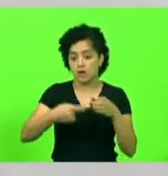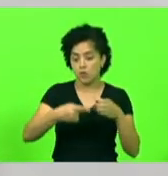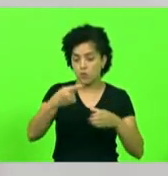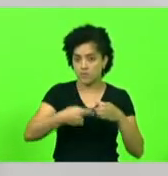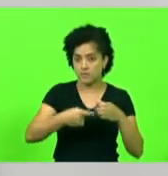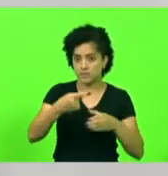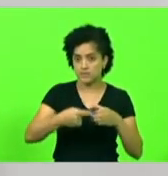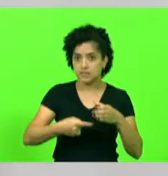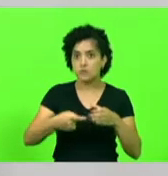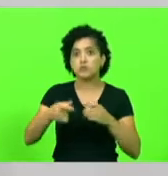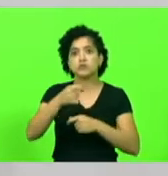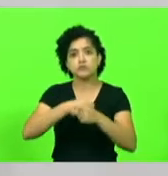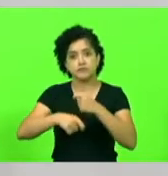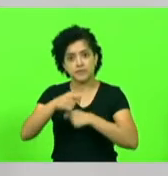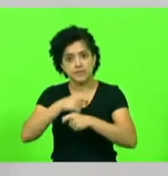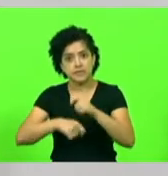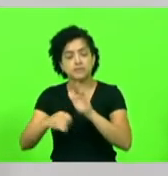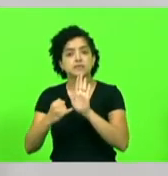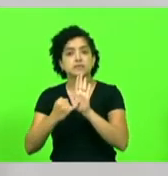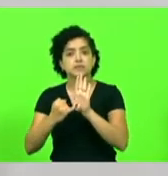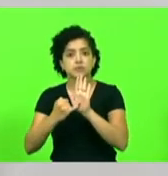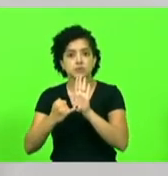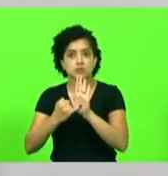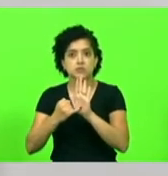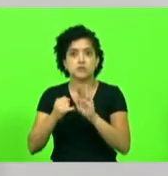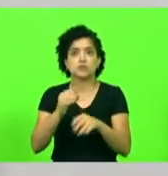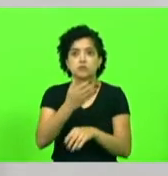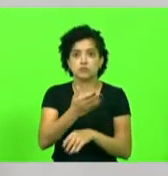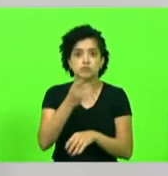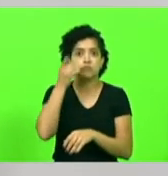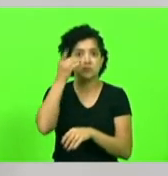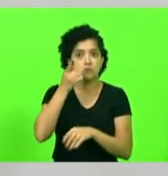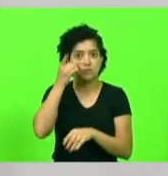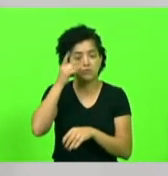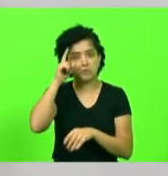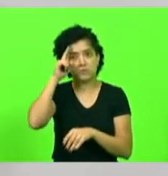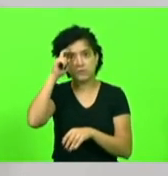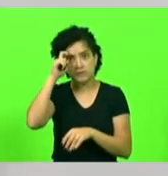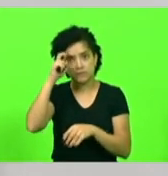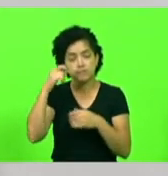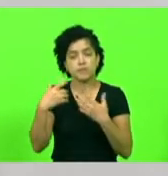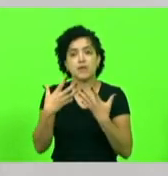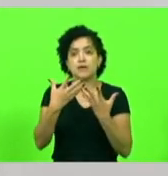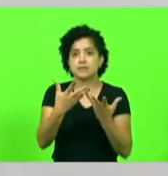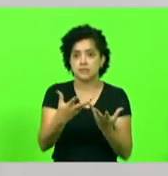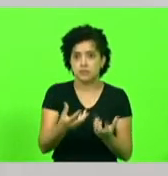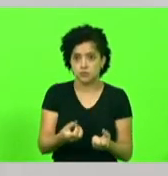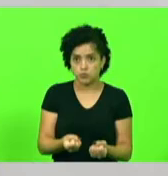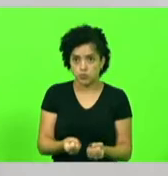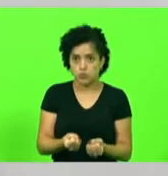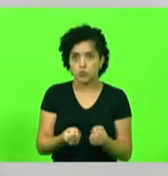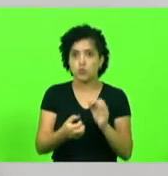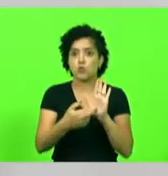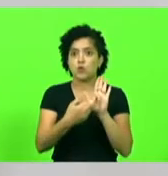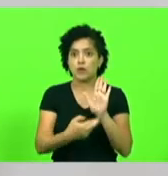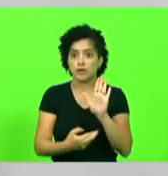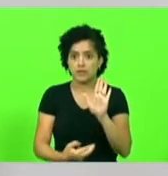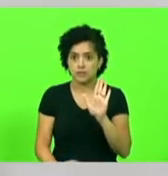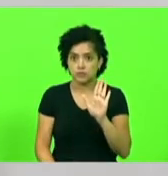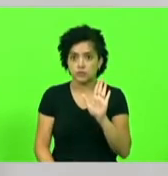Finanças e Tributação desta Casa, em nome do deputado Marcos Vieira, que acolheu como relator da lei